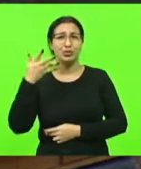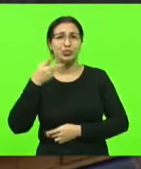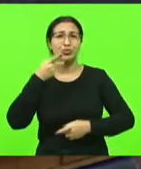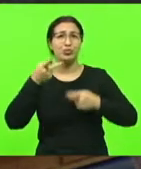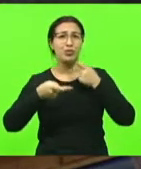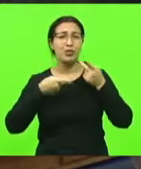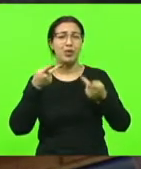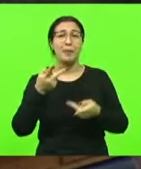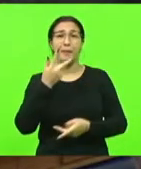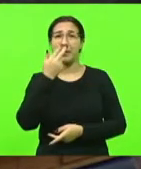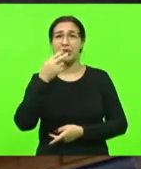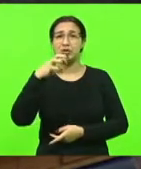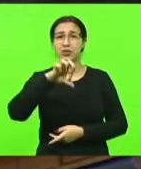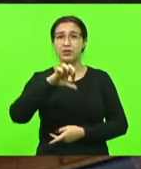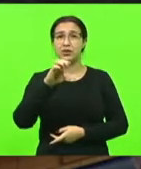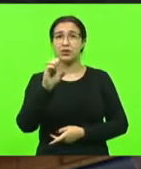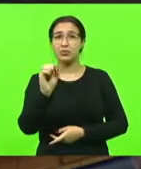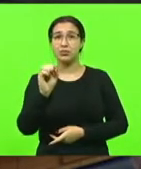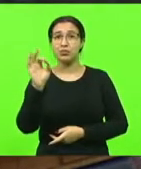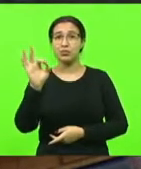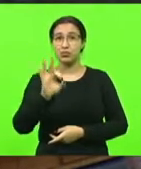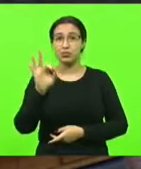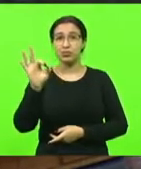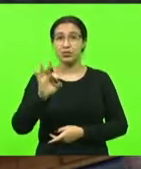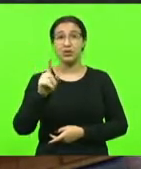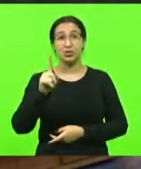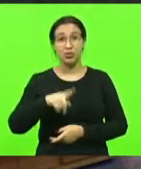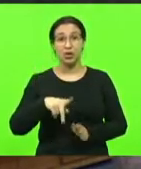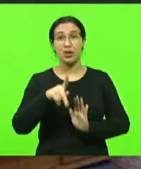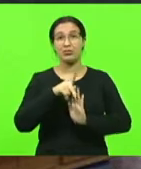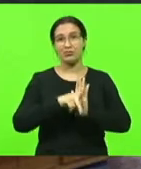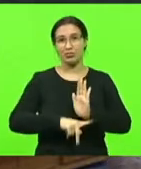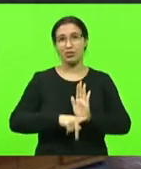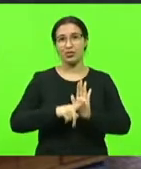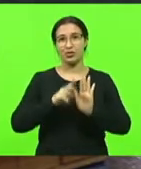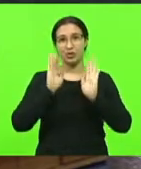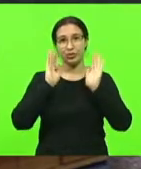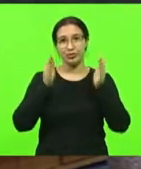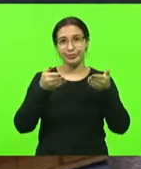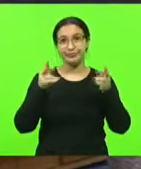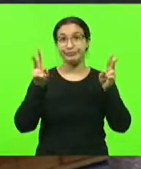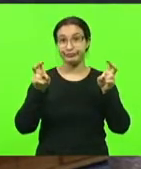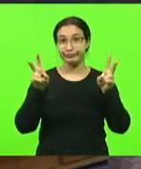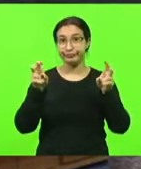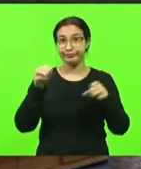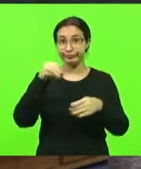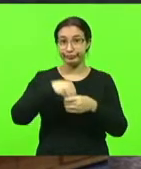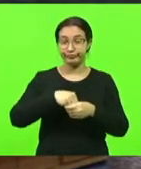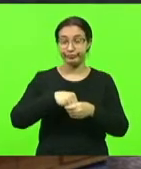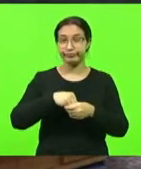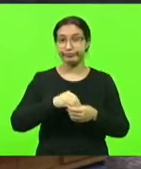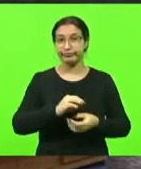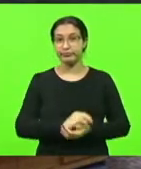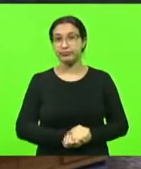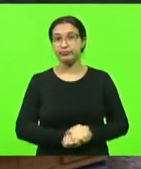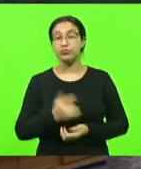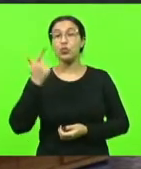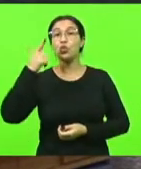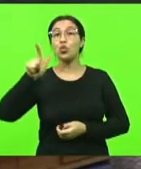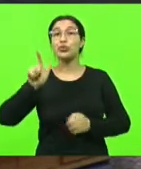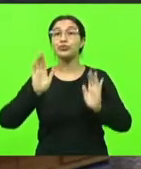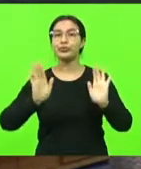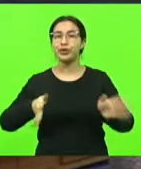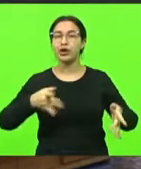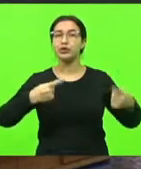90% dos casos são sobre projetos assim. Já mencionei em uma outra ocasião, quando estávamos discutindo um